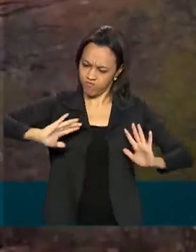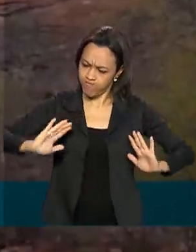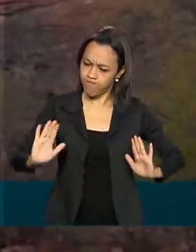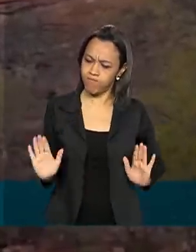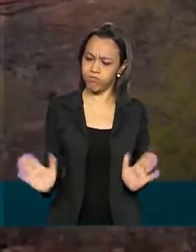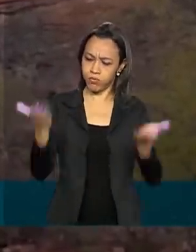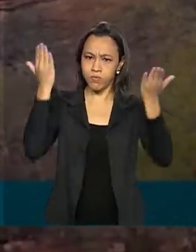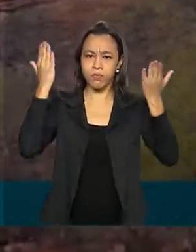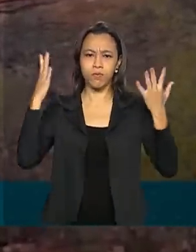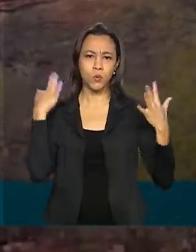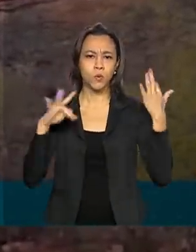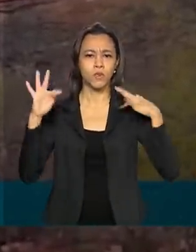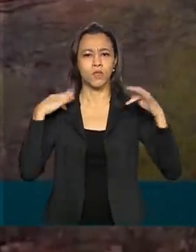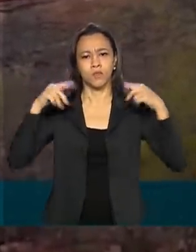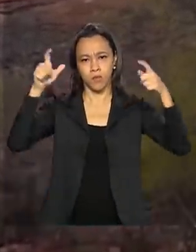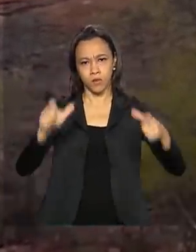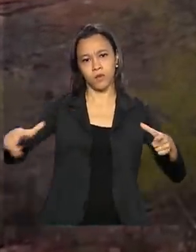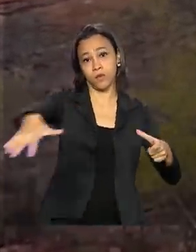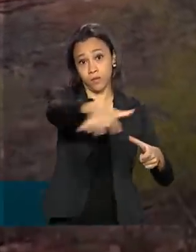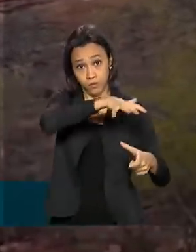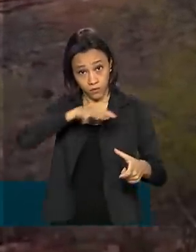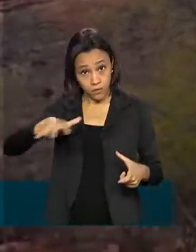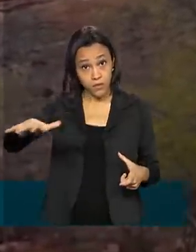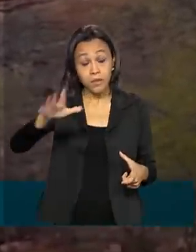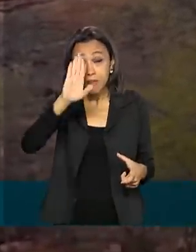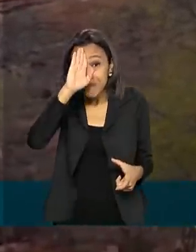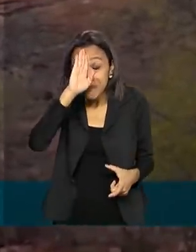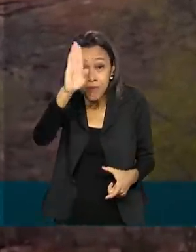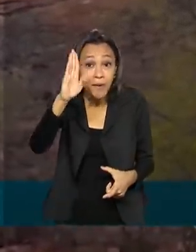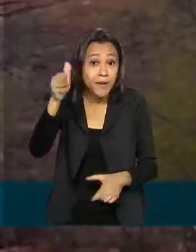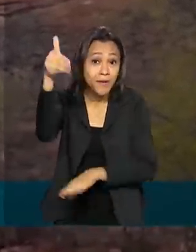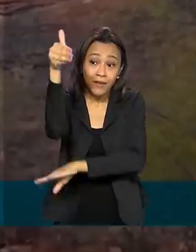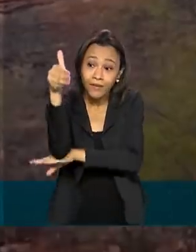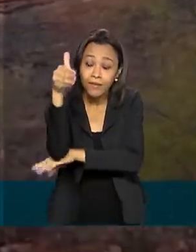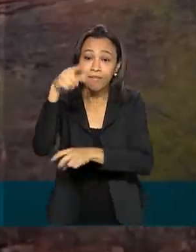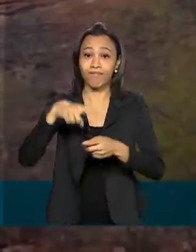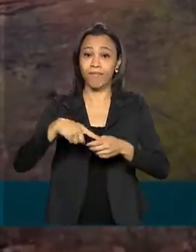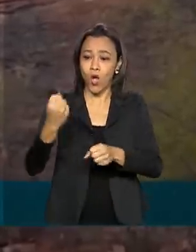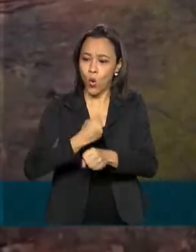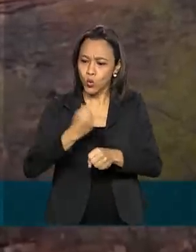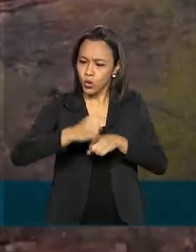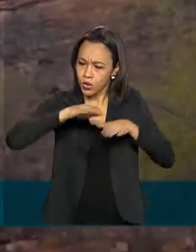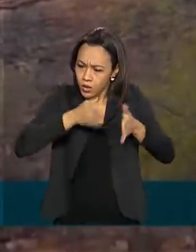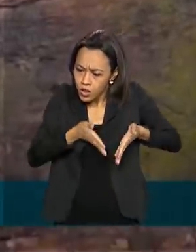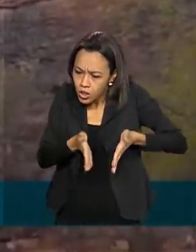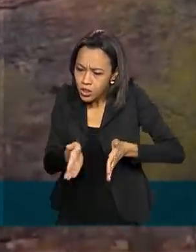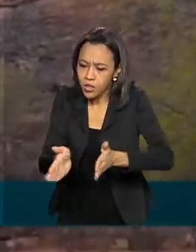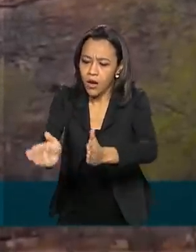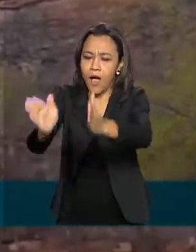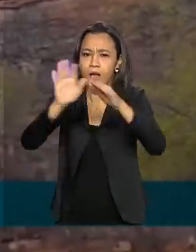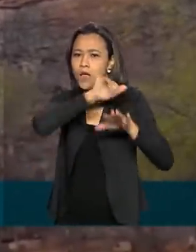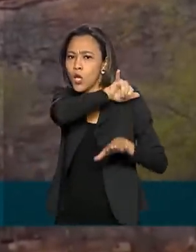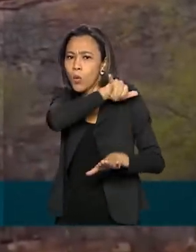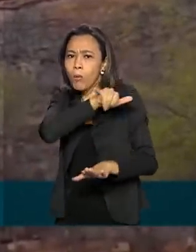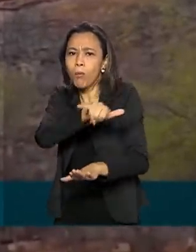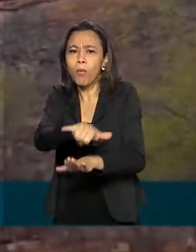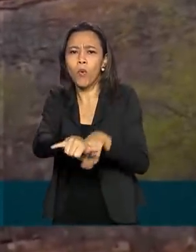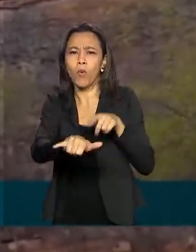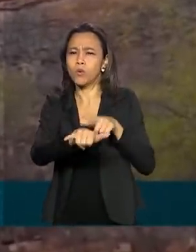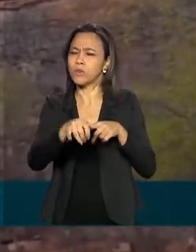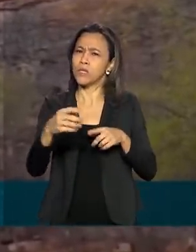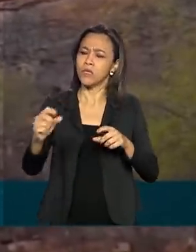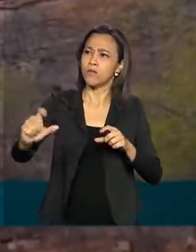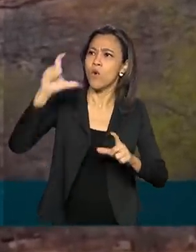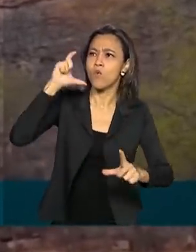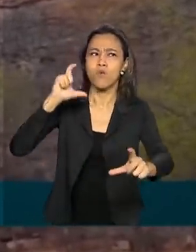turismo, principalmente a questão da hotelaria, as estradas, o aeroporto e a sinalização também,